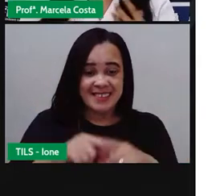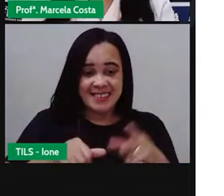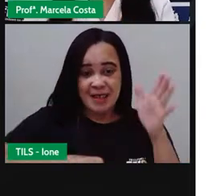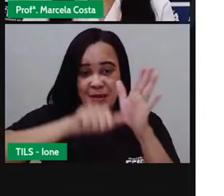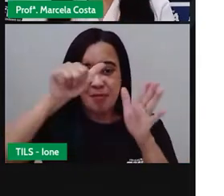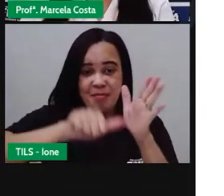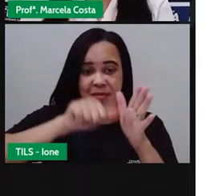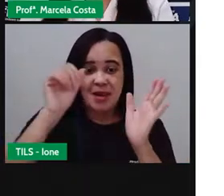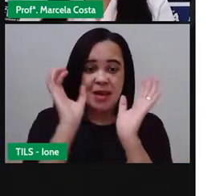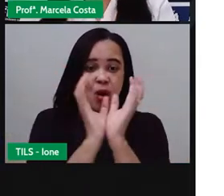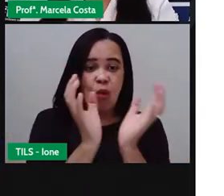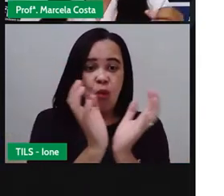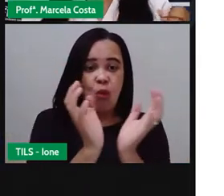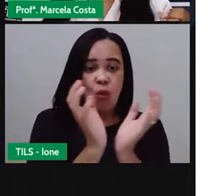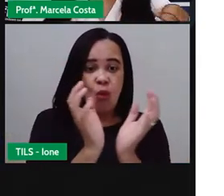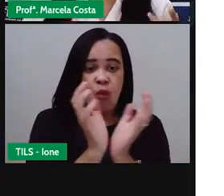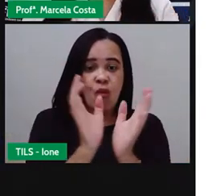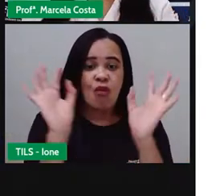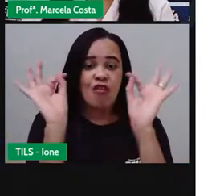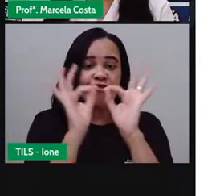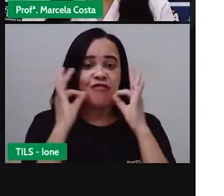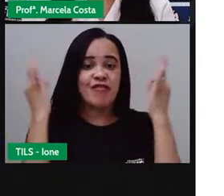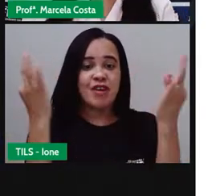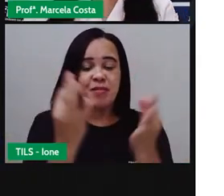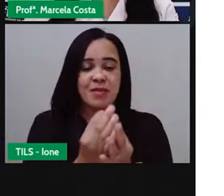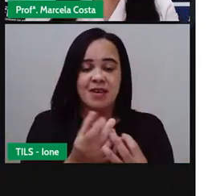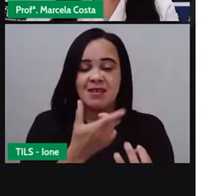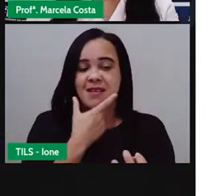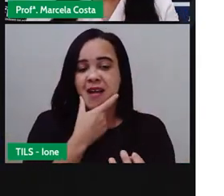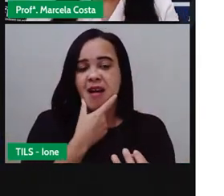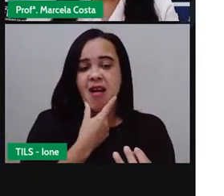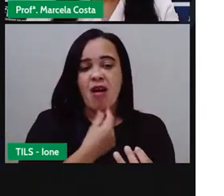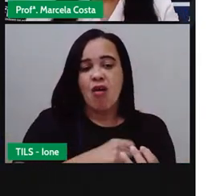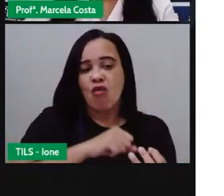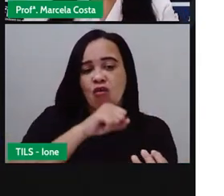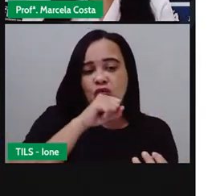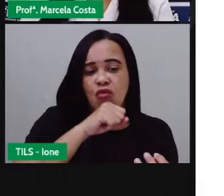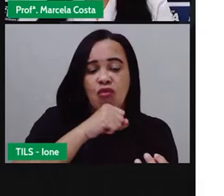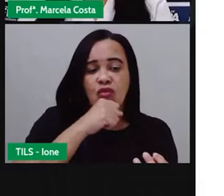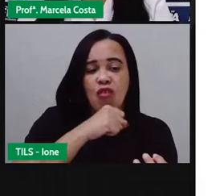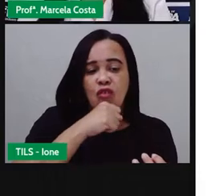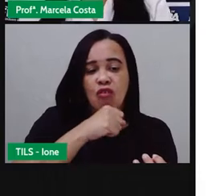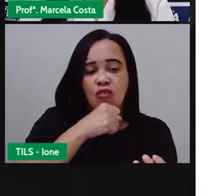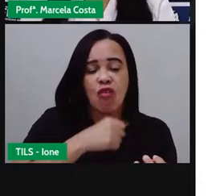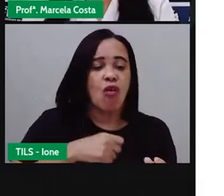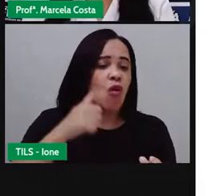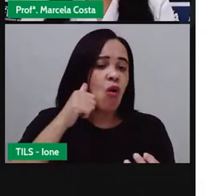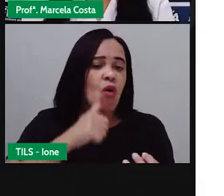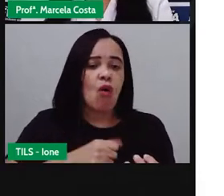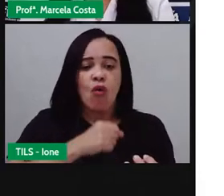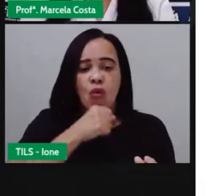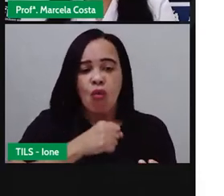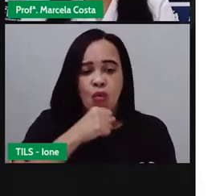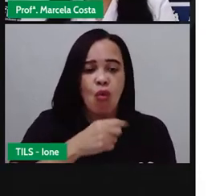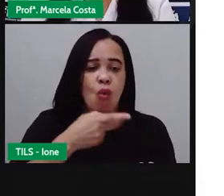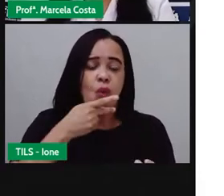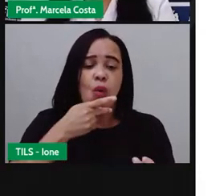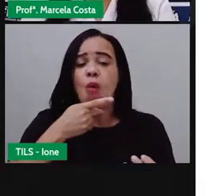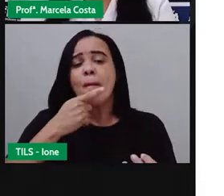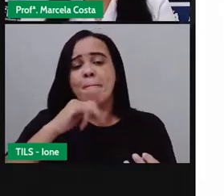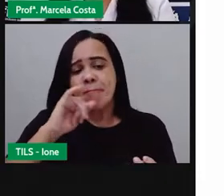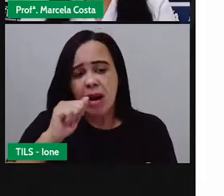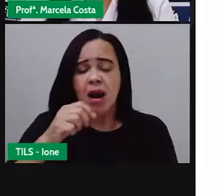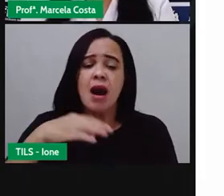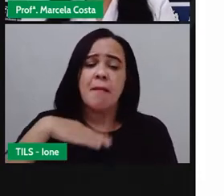um grupo, né, tem ali vó, vó, pai, mãe, filhos.